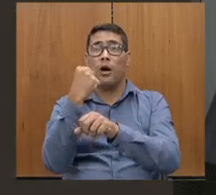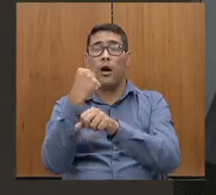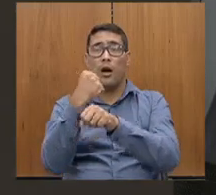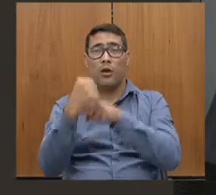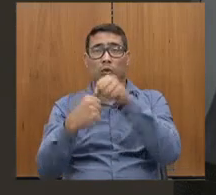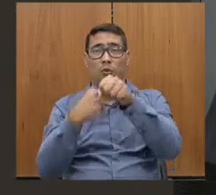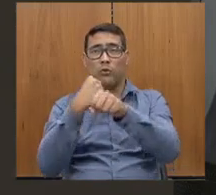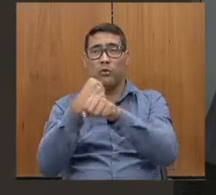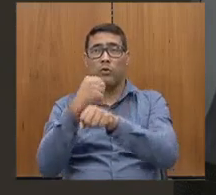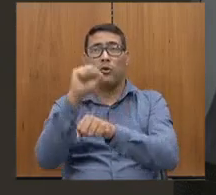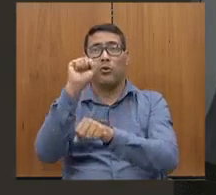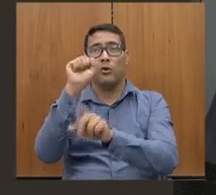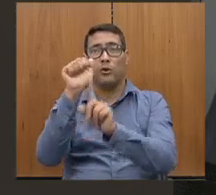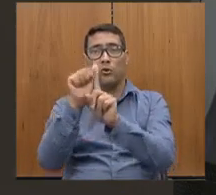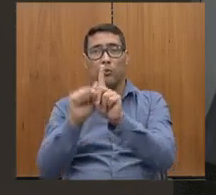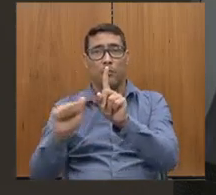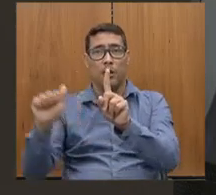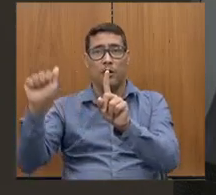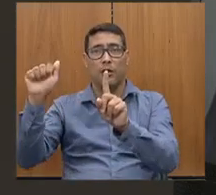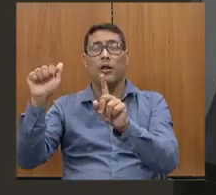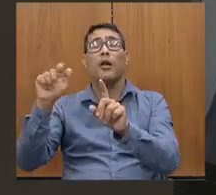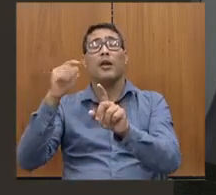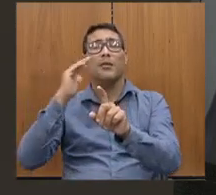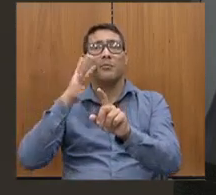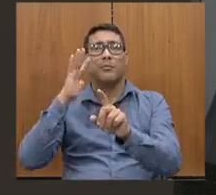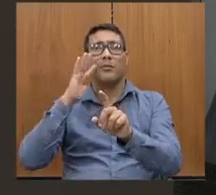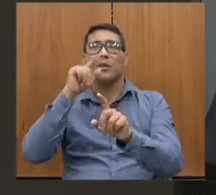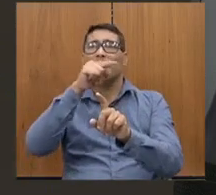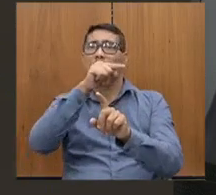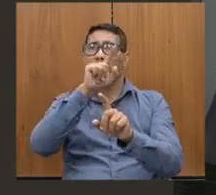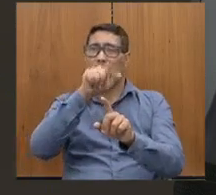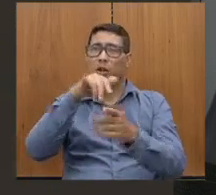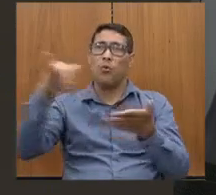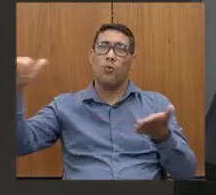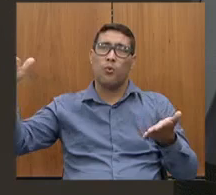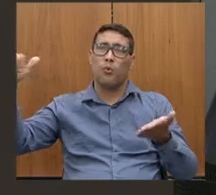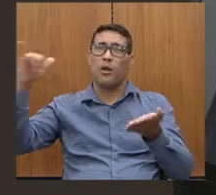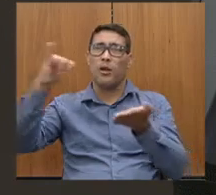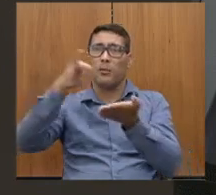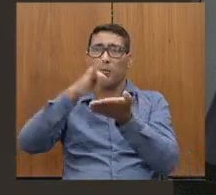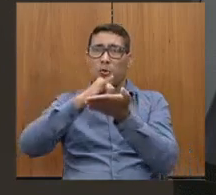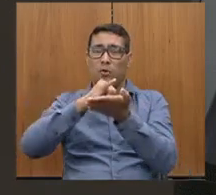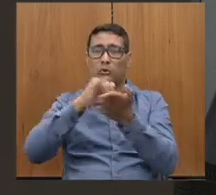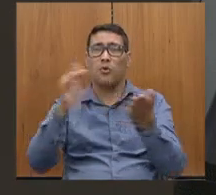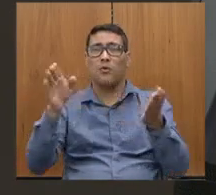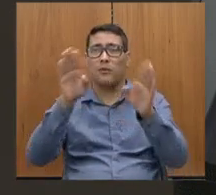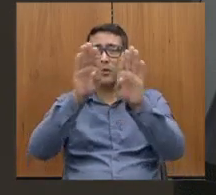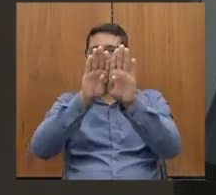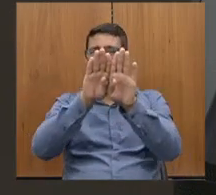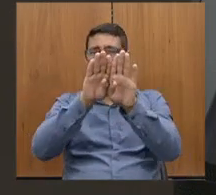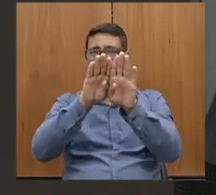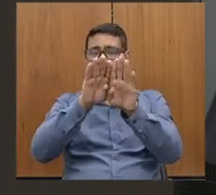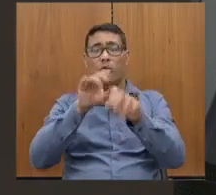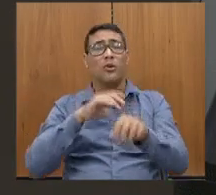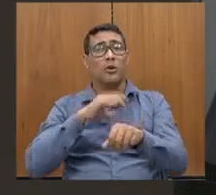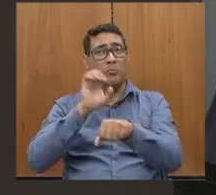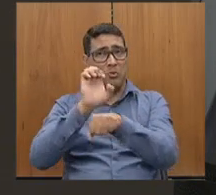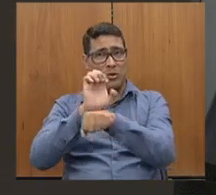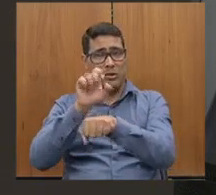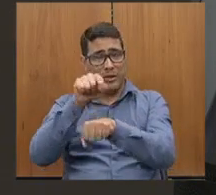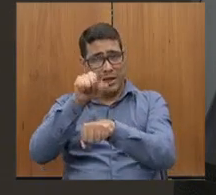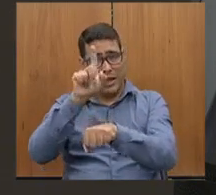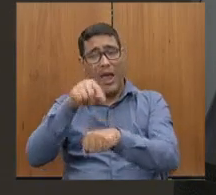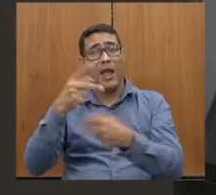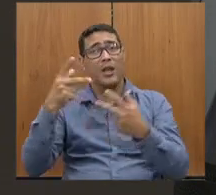meses. Um aeroporto fechado para o Estado. Isso é prejuízo como um todo, não é,